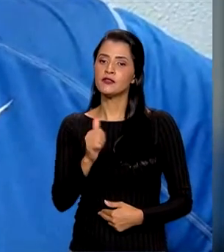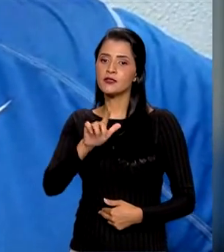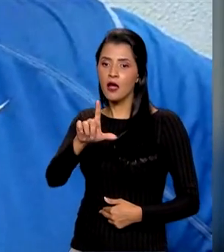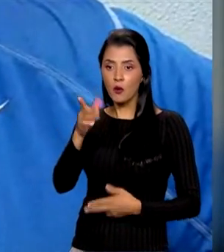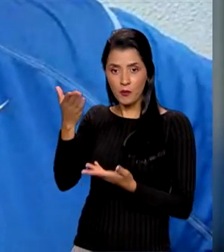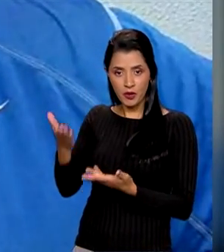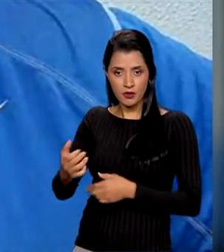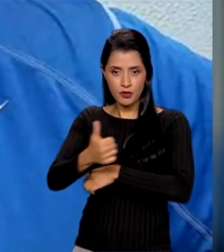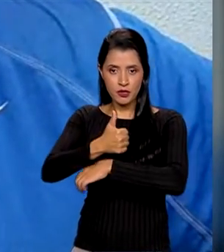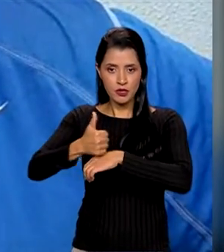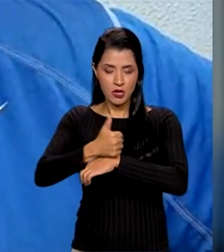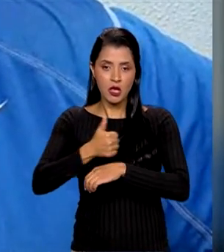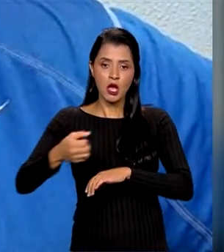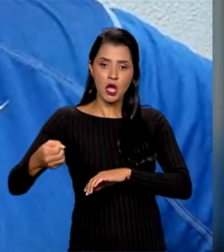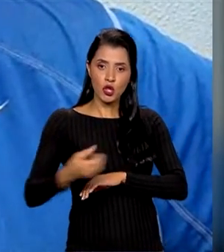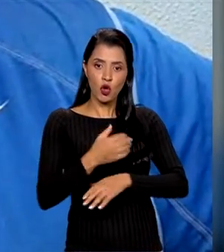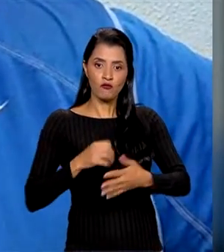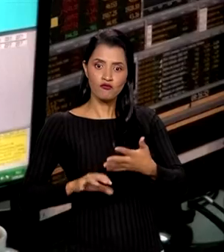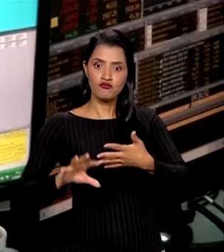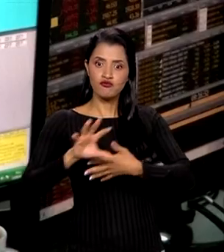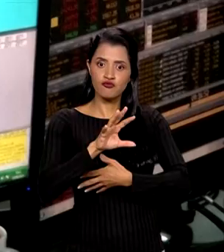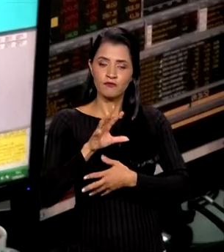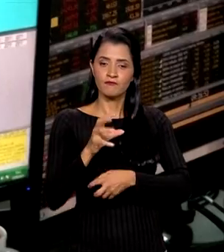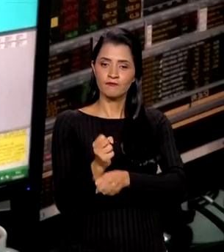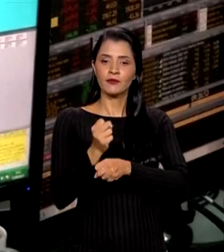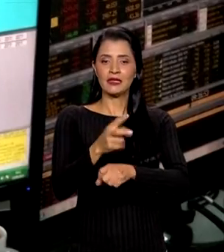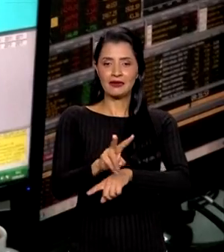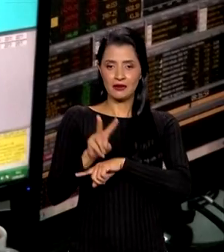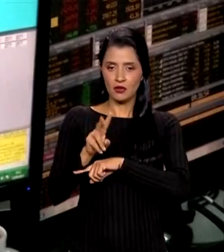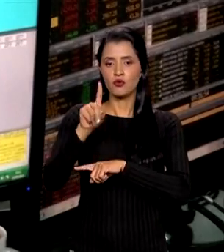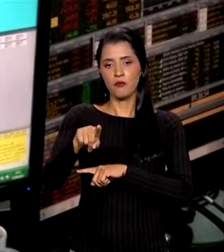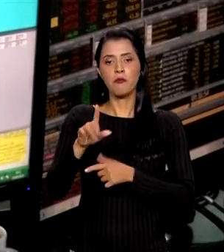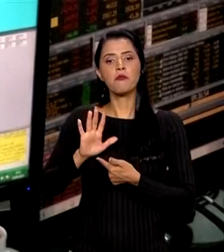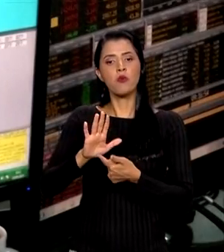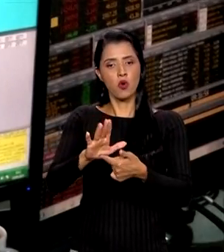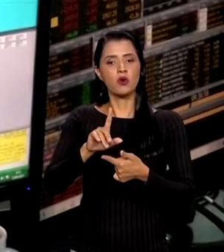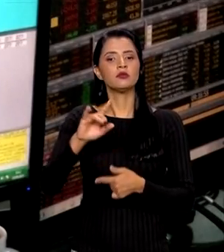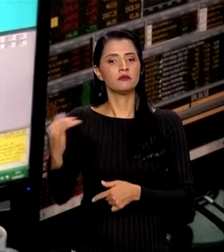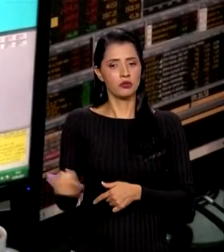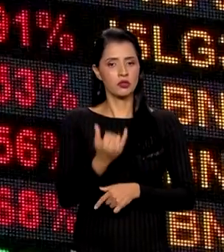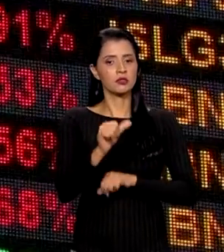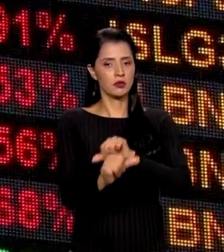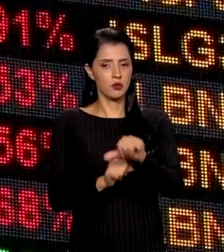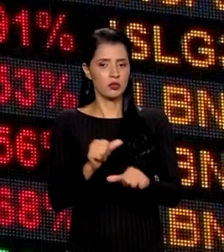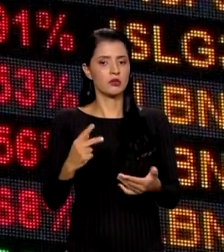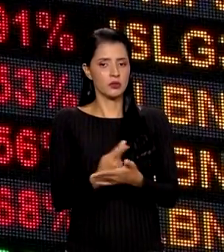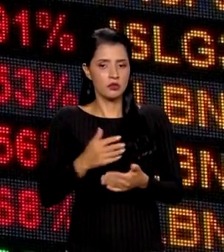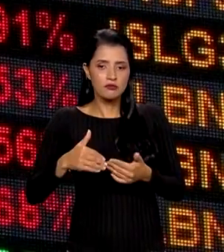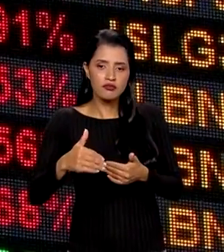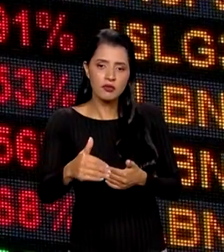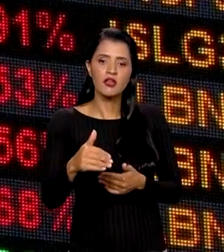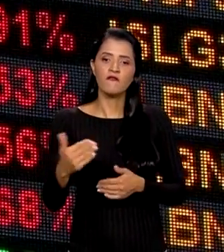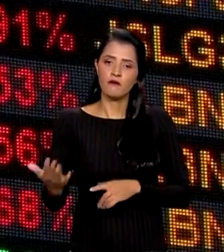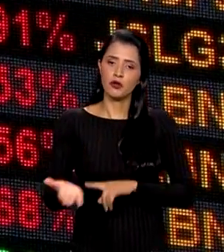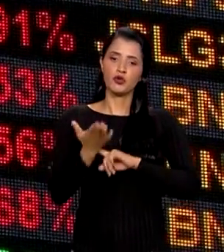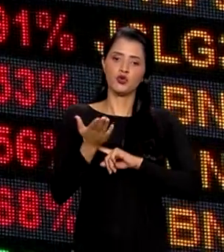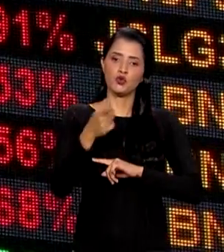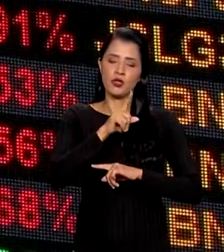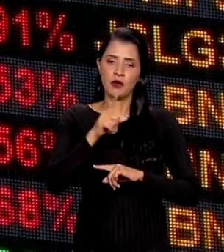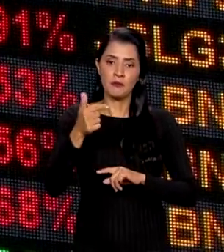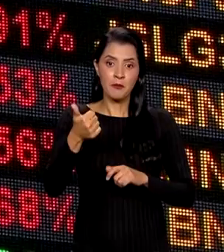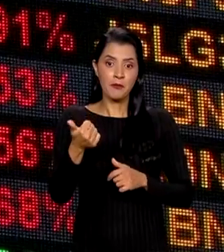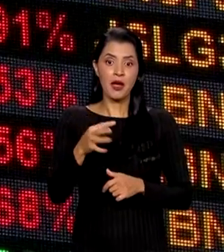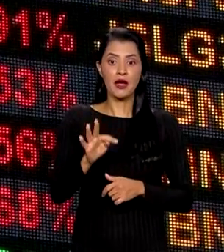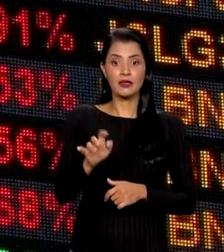economista, a nova classificação de crédito é sinal da importância das reformas em andamento e deve contribuir para a revisão da